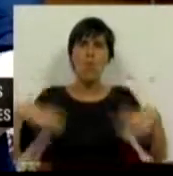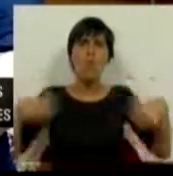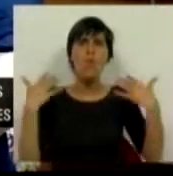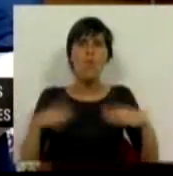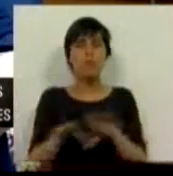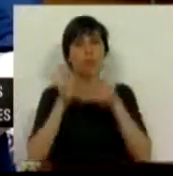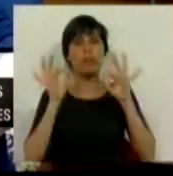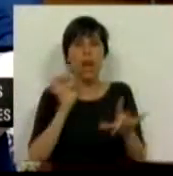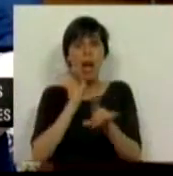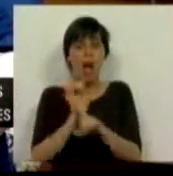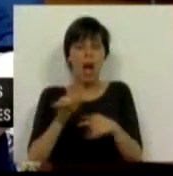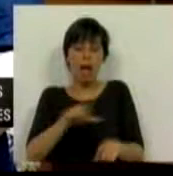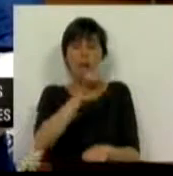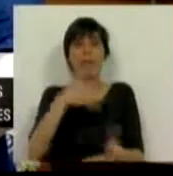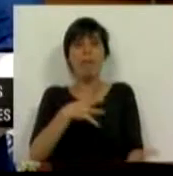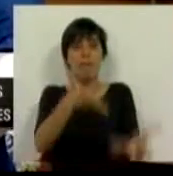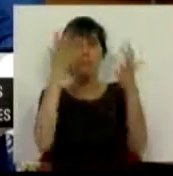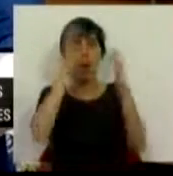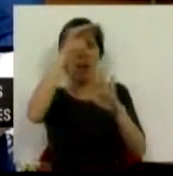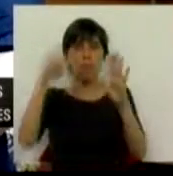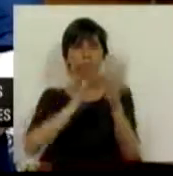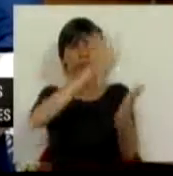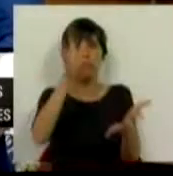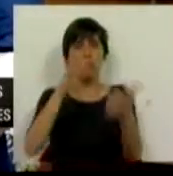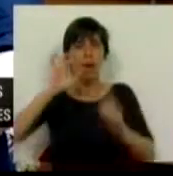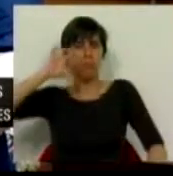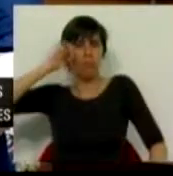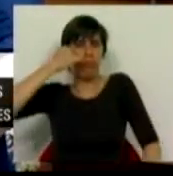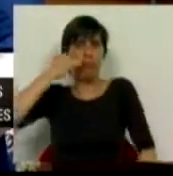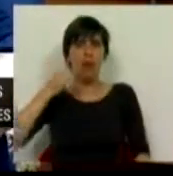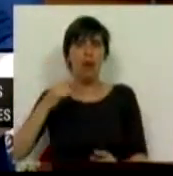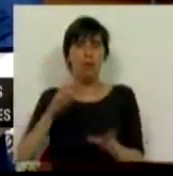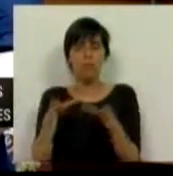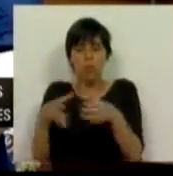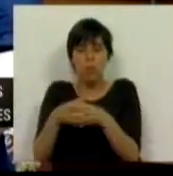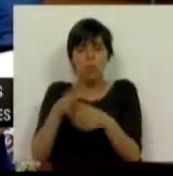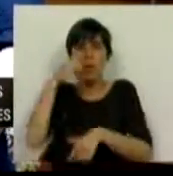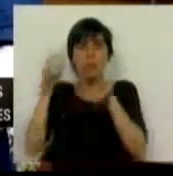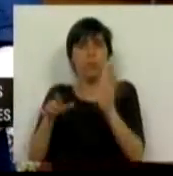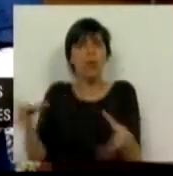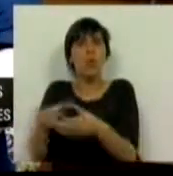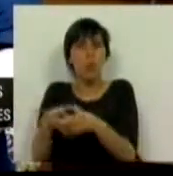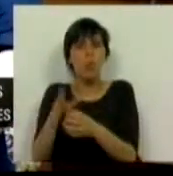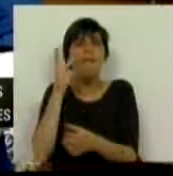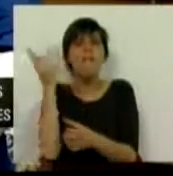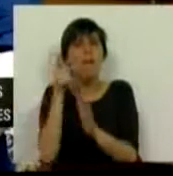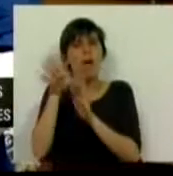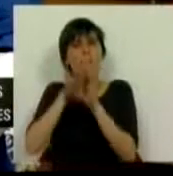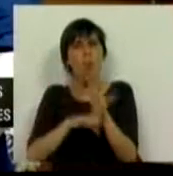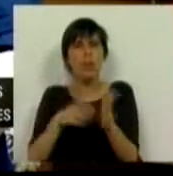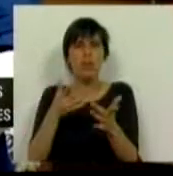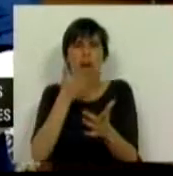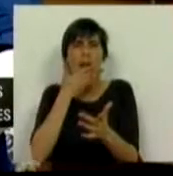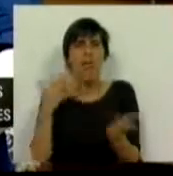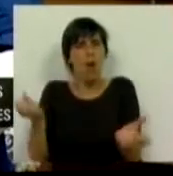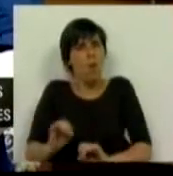como aquela que aqui se pretende consagrar, atingindo um nicho da população que vive em condições de